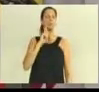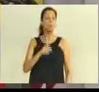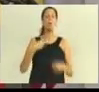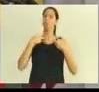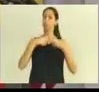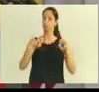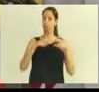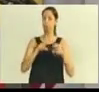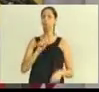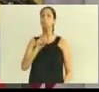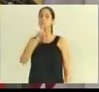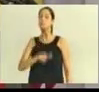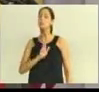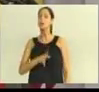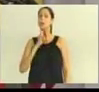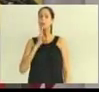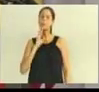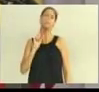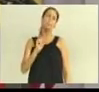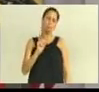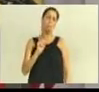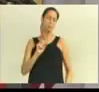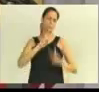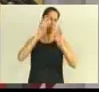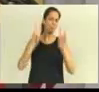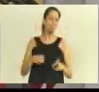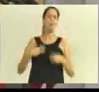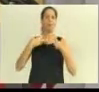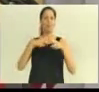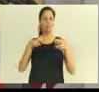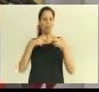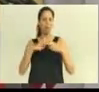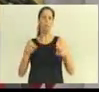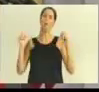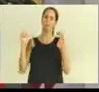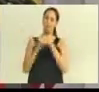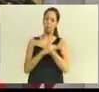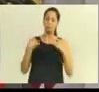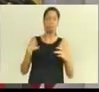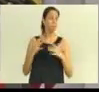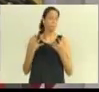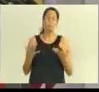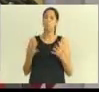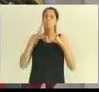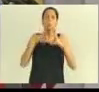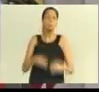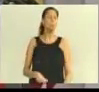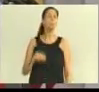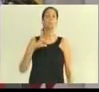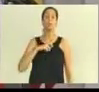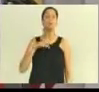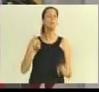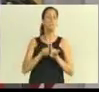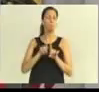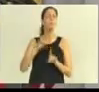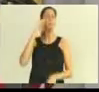transporte, ou mais ainda, qualquer trabalhador sabe das dificuldades, numa mudança tão drástica. E volto a